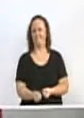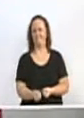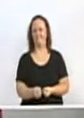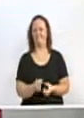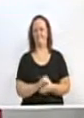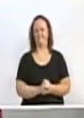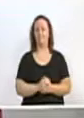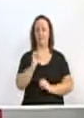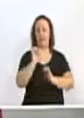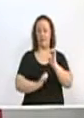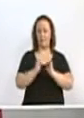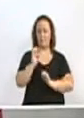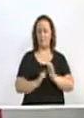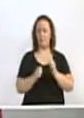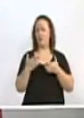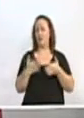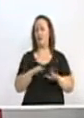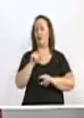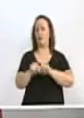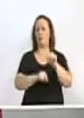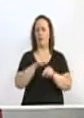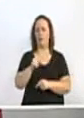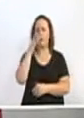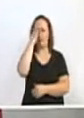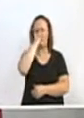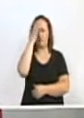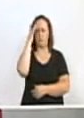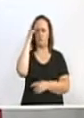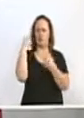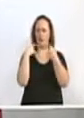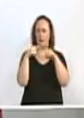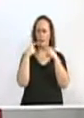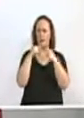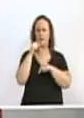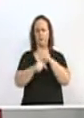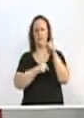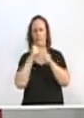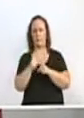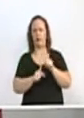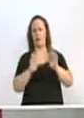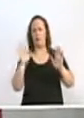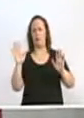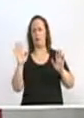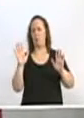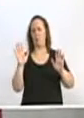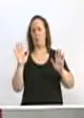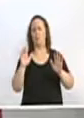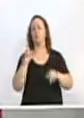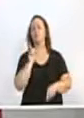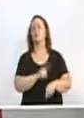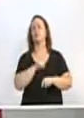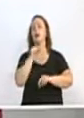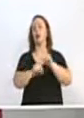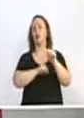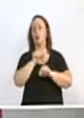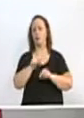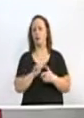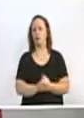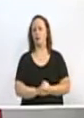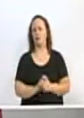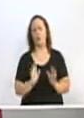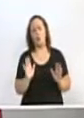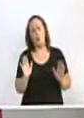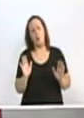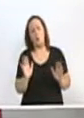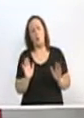reclamar das condições de trabalho. O trabalhador pensou em reclamar das condições de trabalho, eles se valem do pequeno patrimônio que